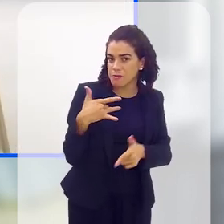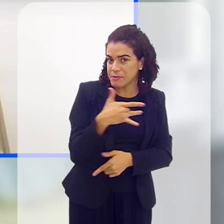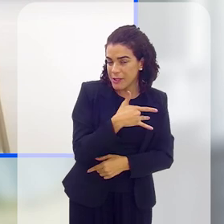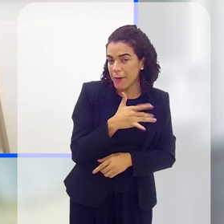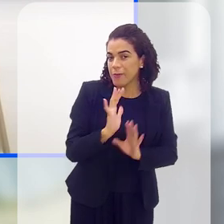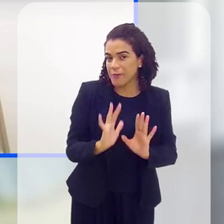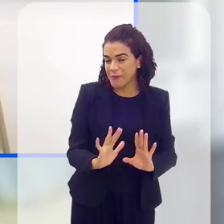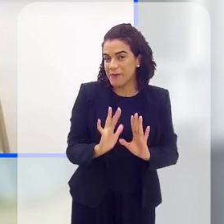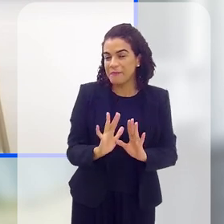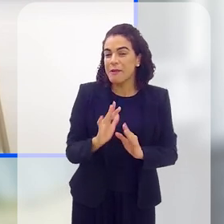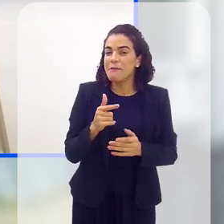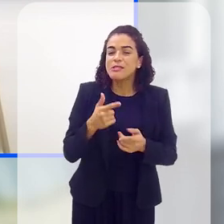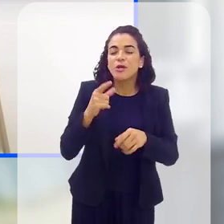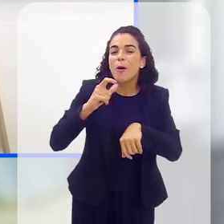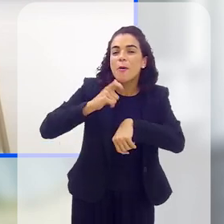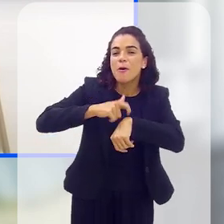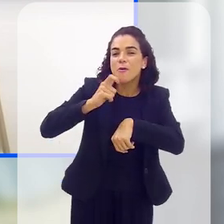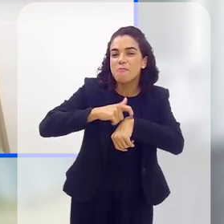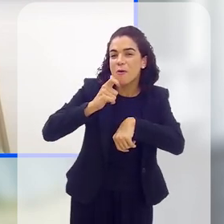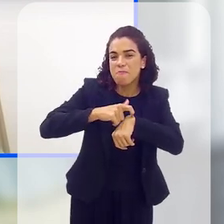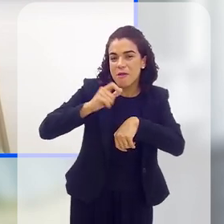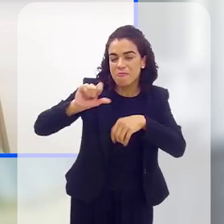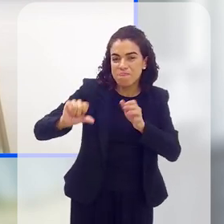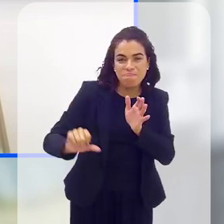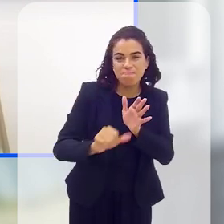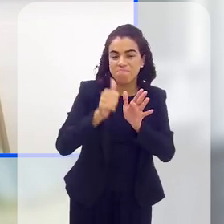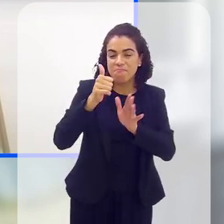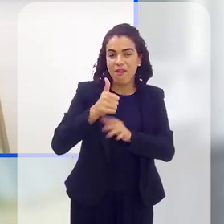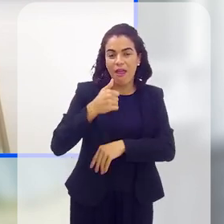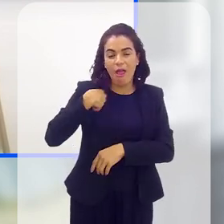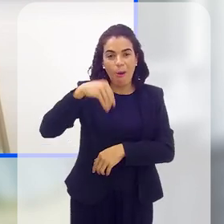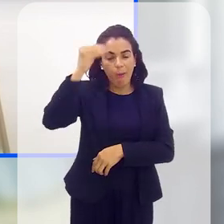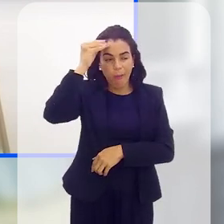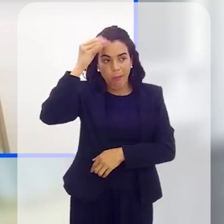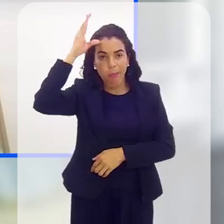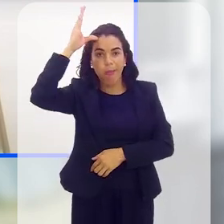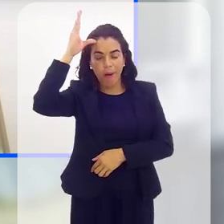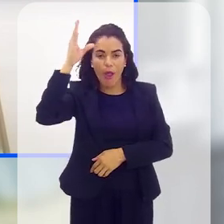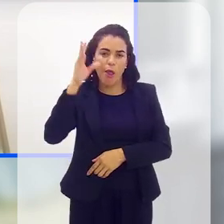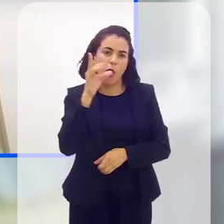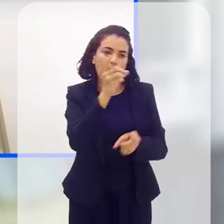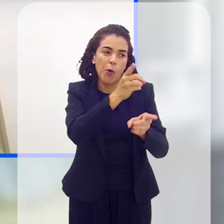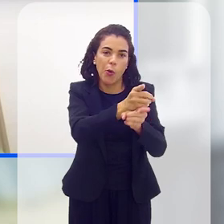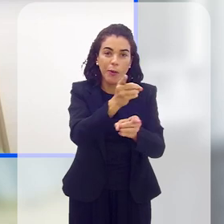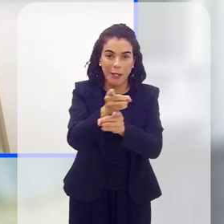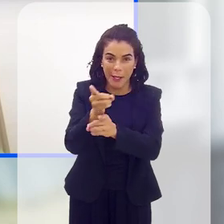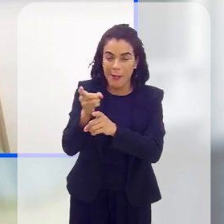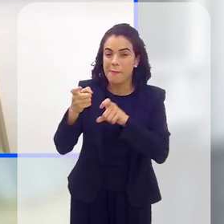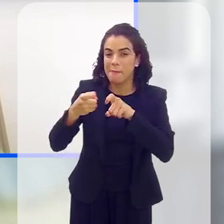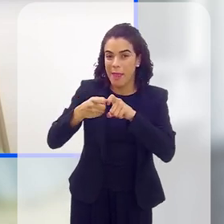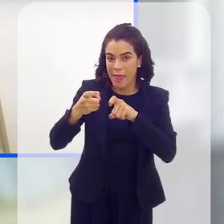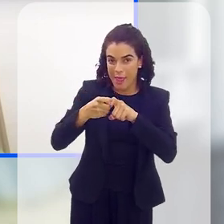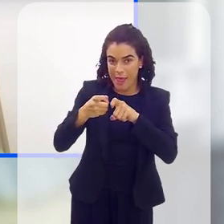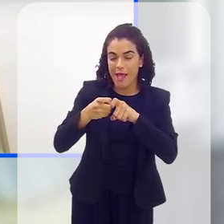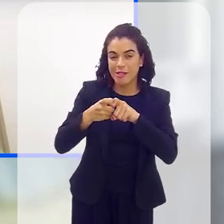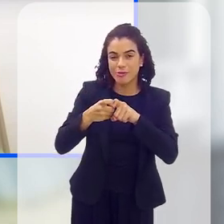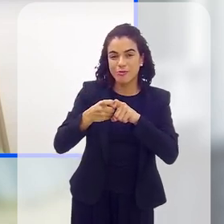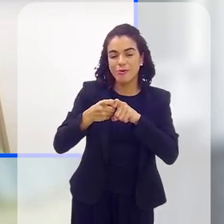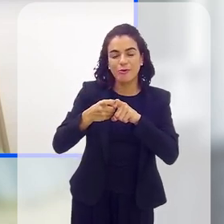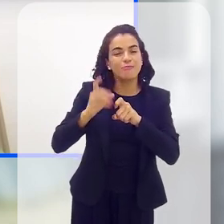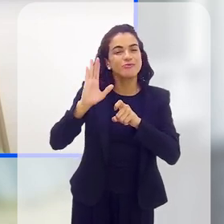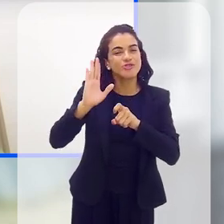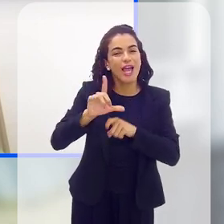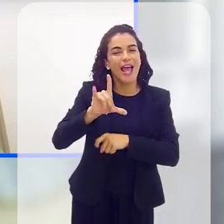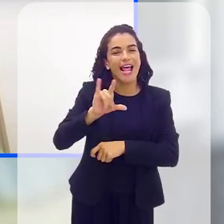momento ali do início, quando eu conheci. Graças a Deus, gente, encontrei médicos ali, logo após o nascimento